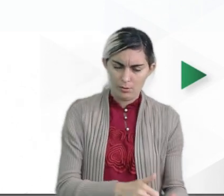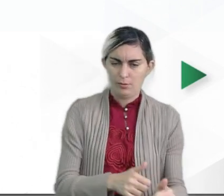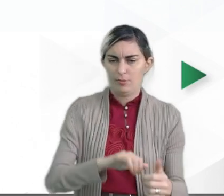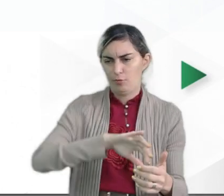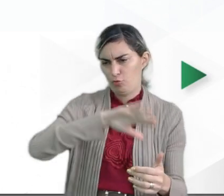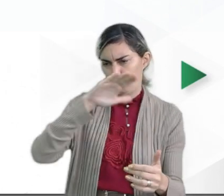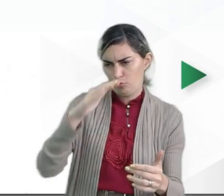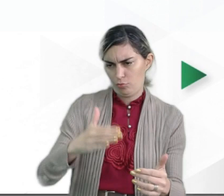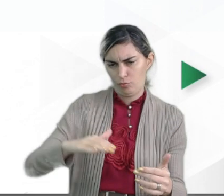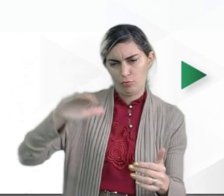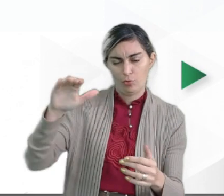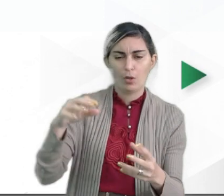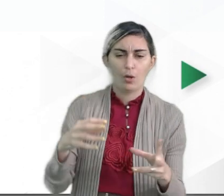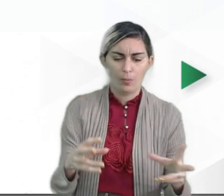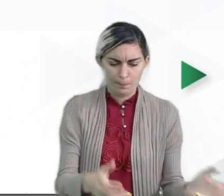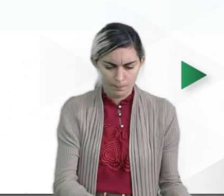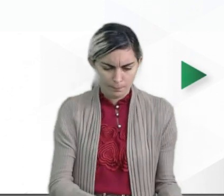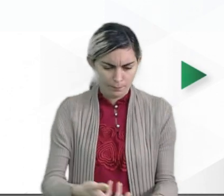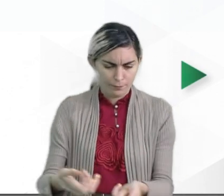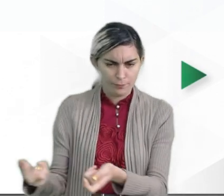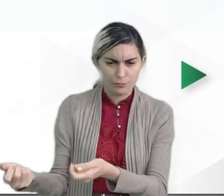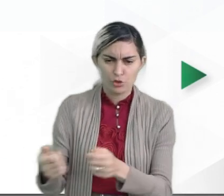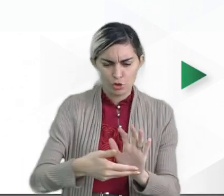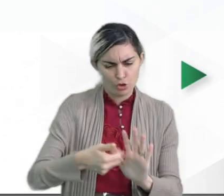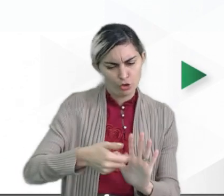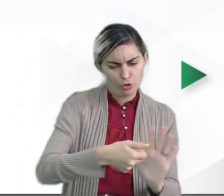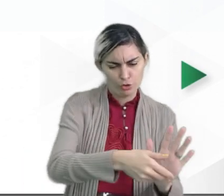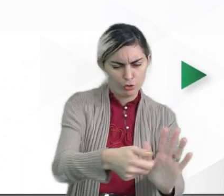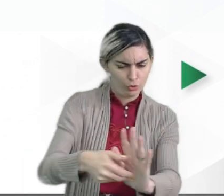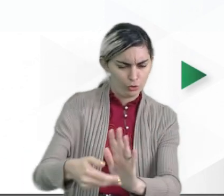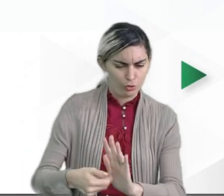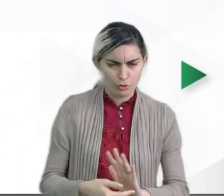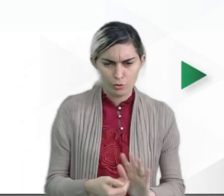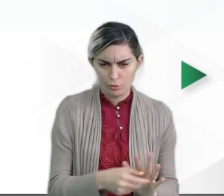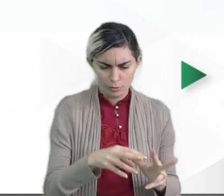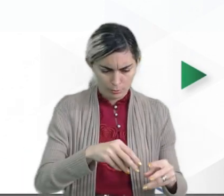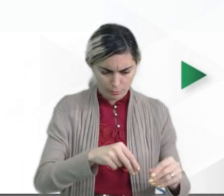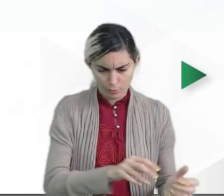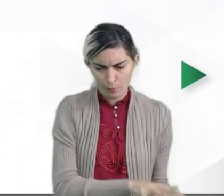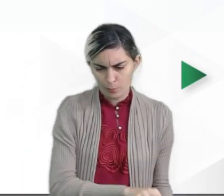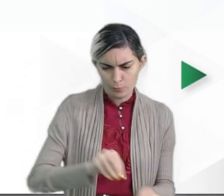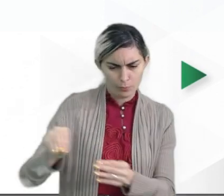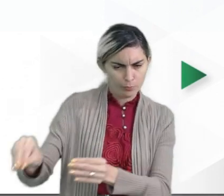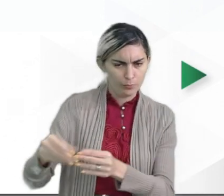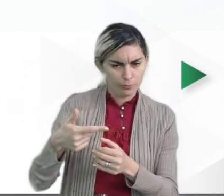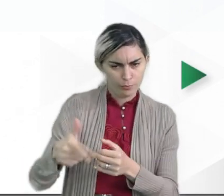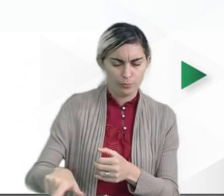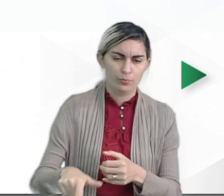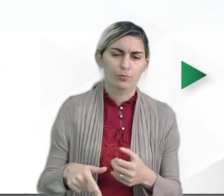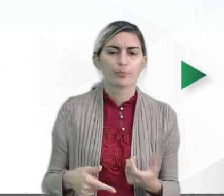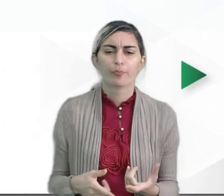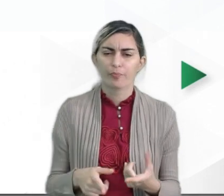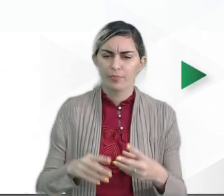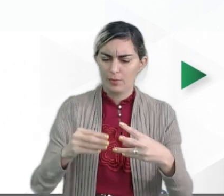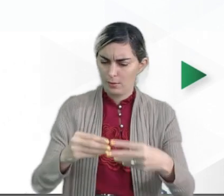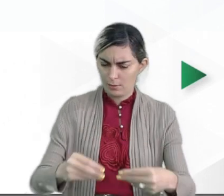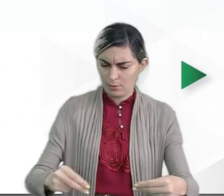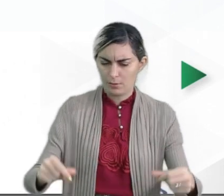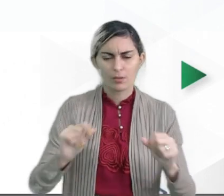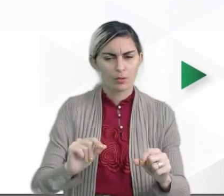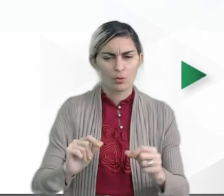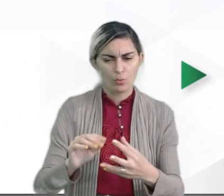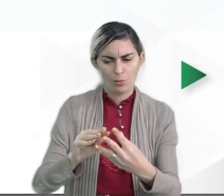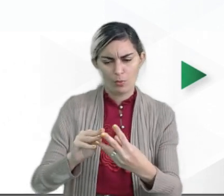trata do transporte, é o deslocamento dos sedimentos. E a sedimentação é justamente